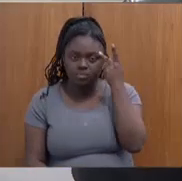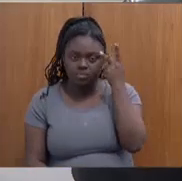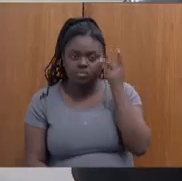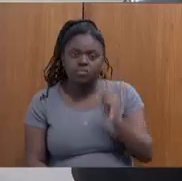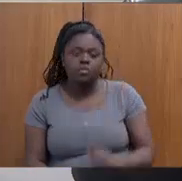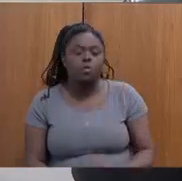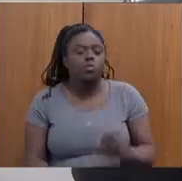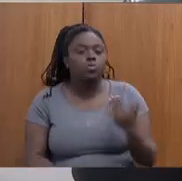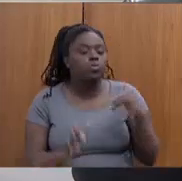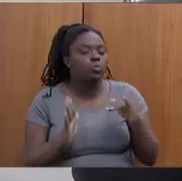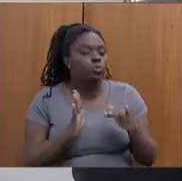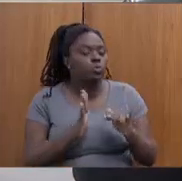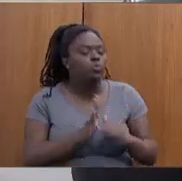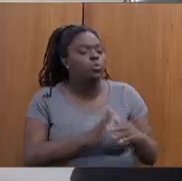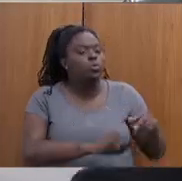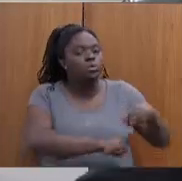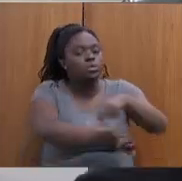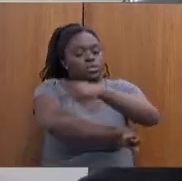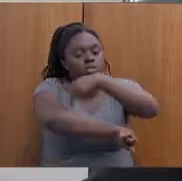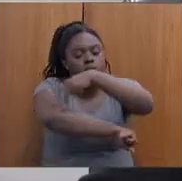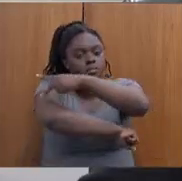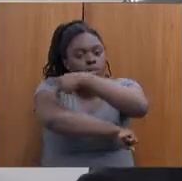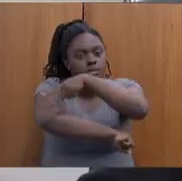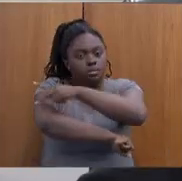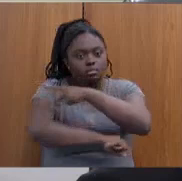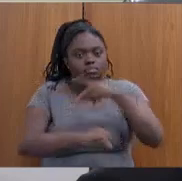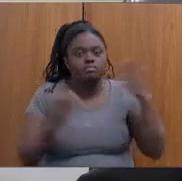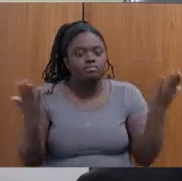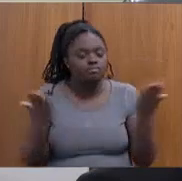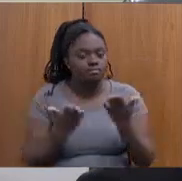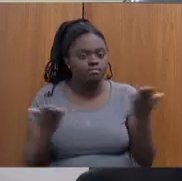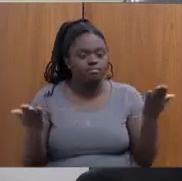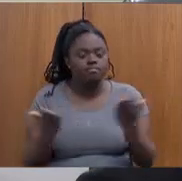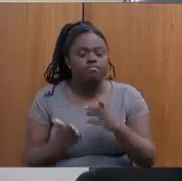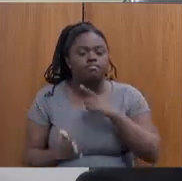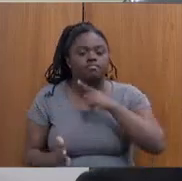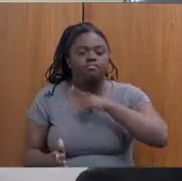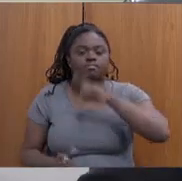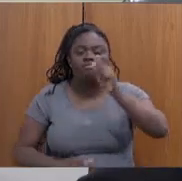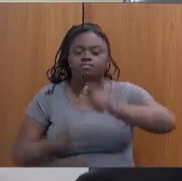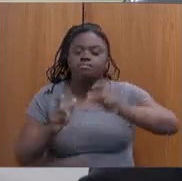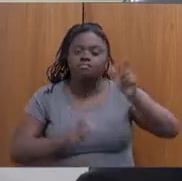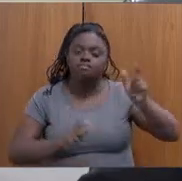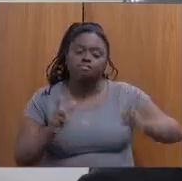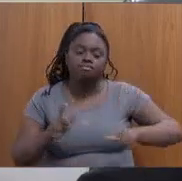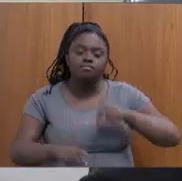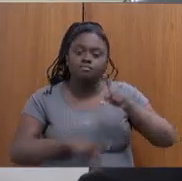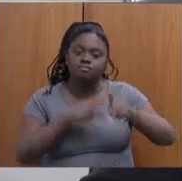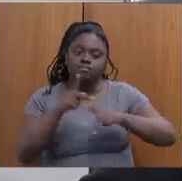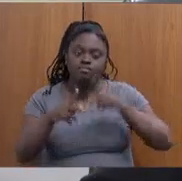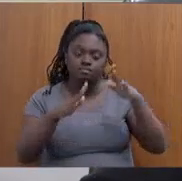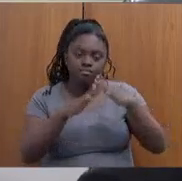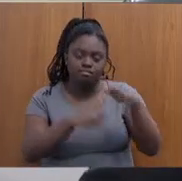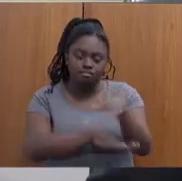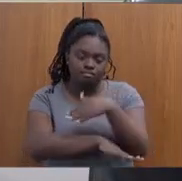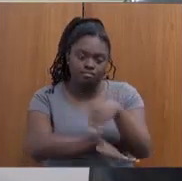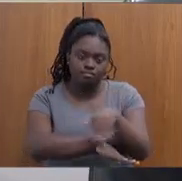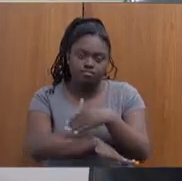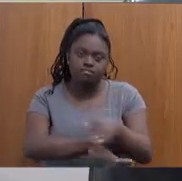praças estão ocupadas, pela população de rua e